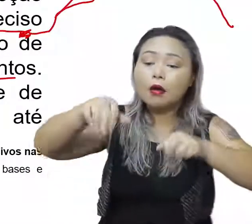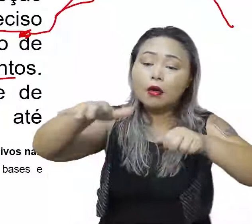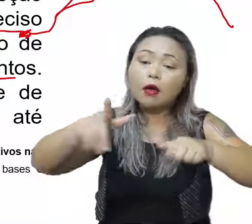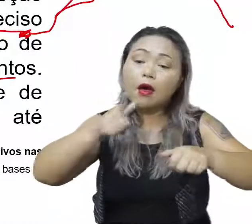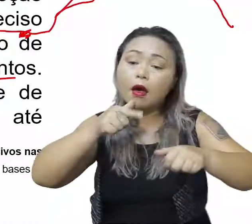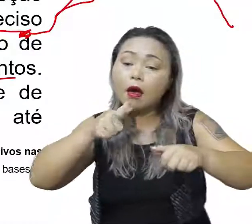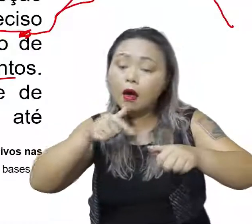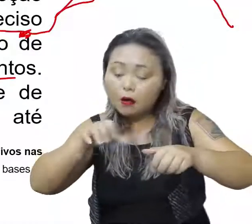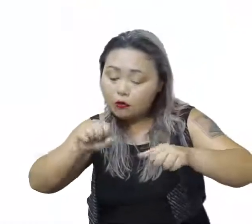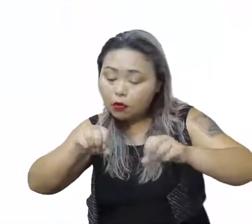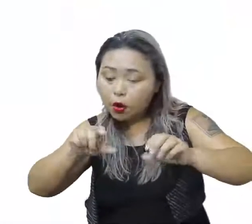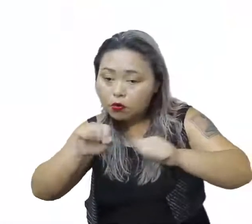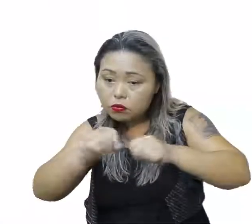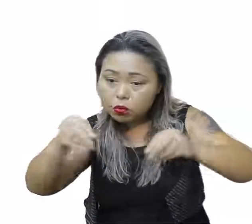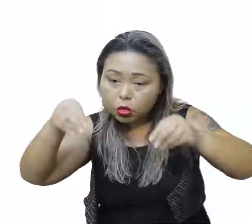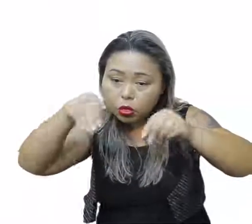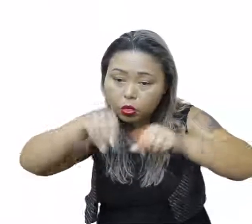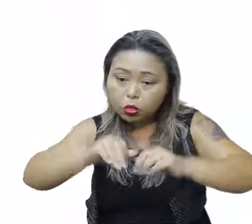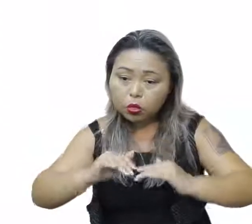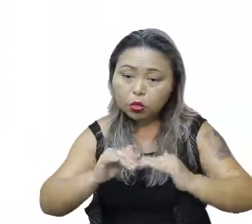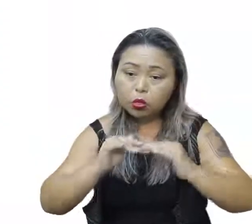assoreamento, assoreamento, ok?